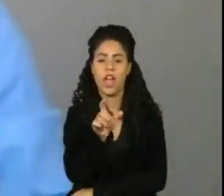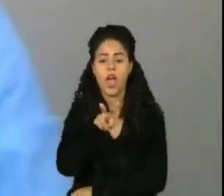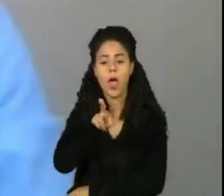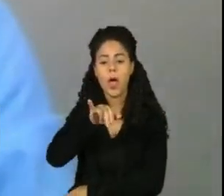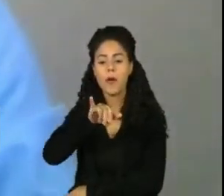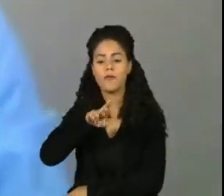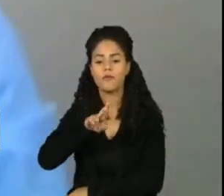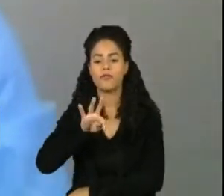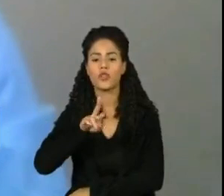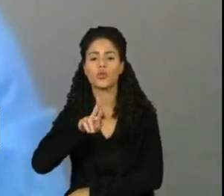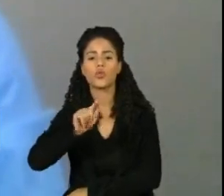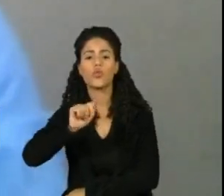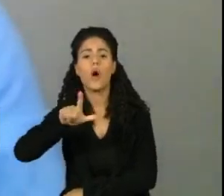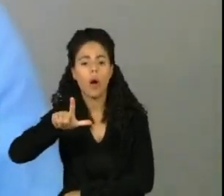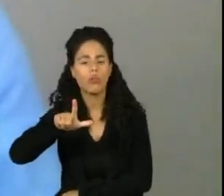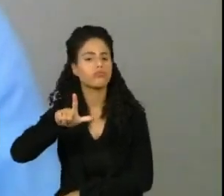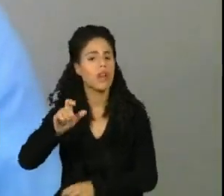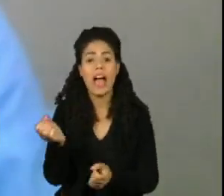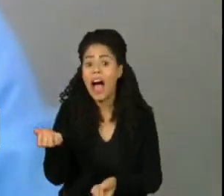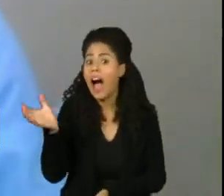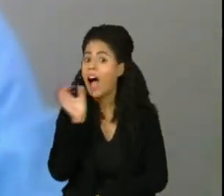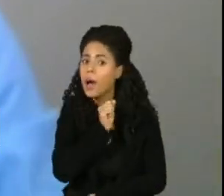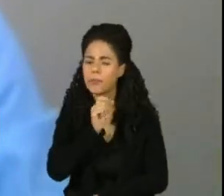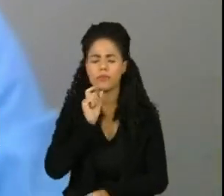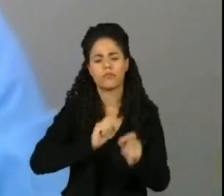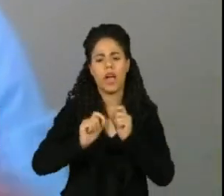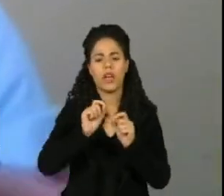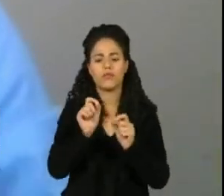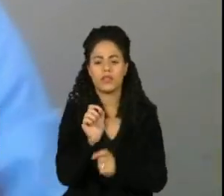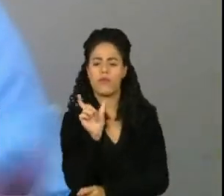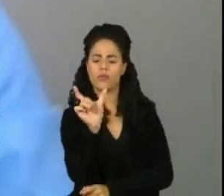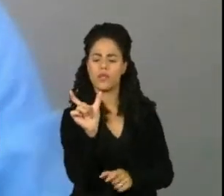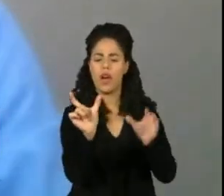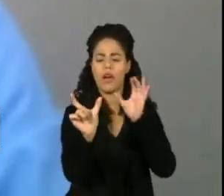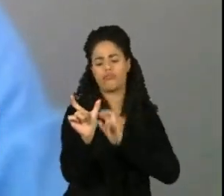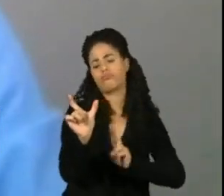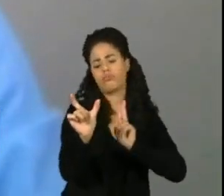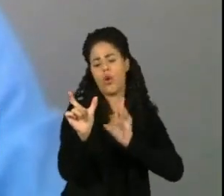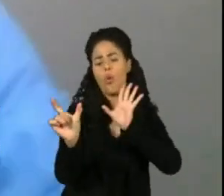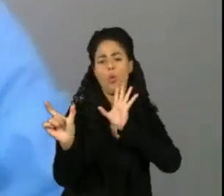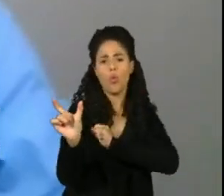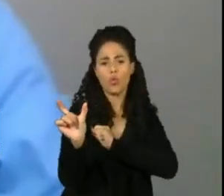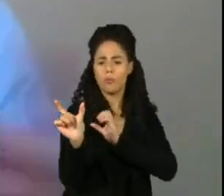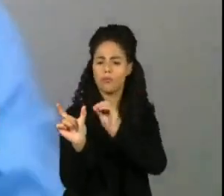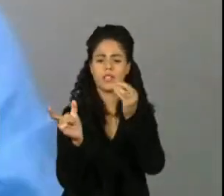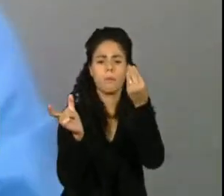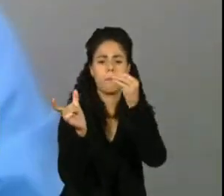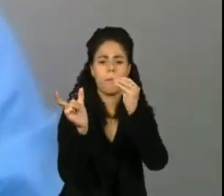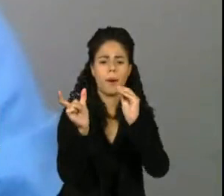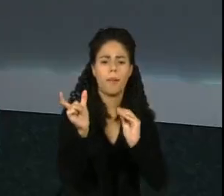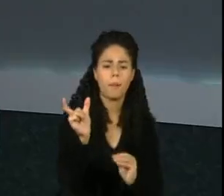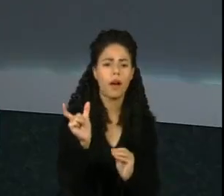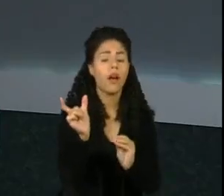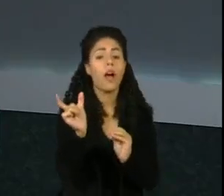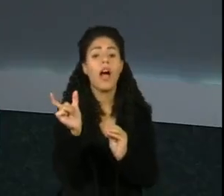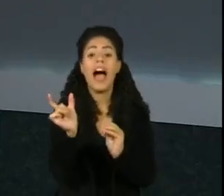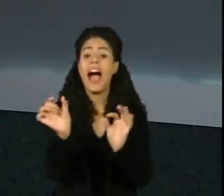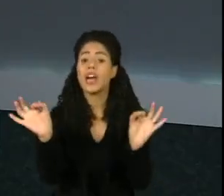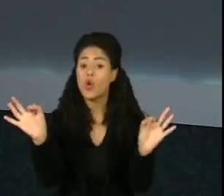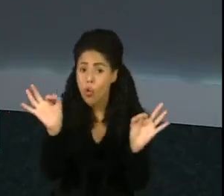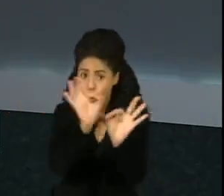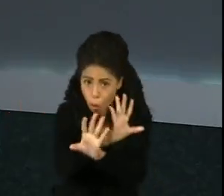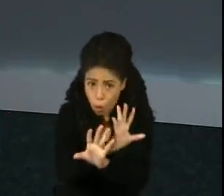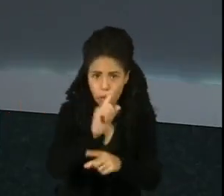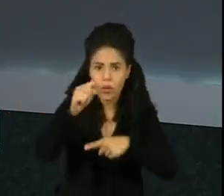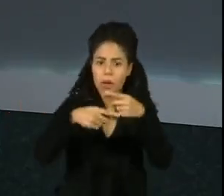cartão para efetuar aquela compra ou aquele padrão de compras que você utiliza. E com um clique no seu aplicativo, você pode descadastrar o cartão. O Pix hoje